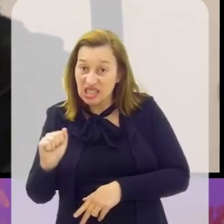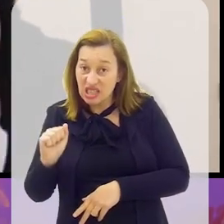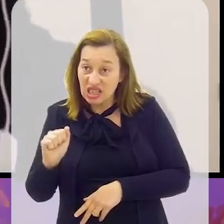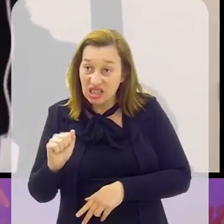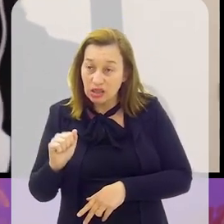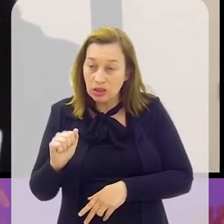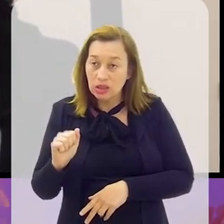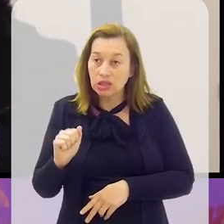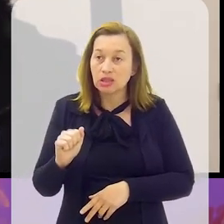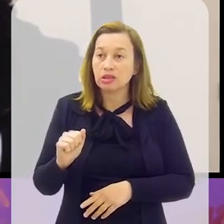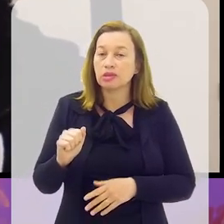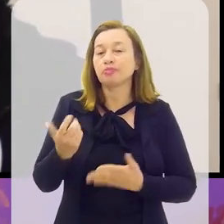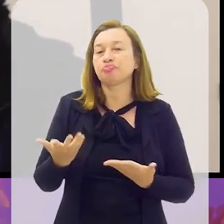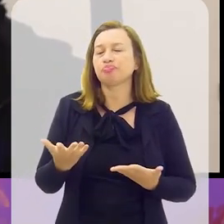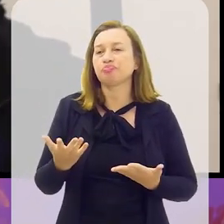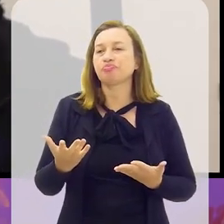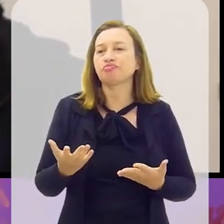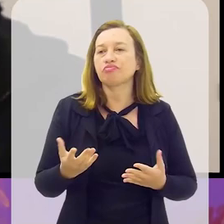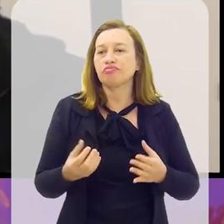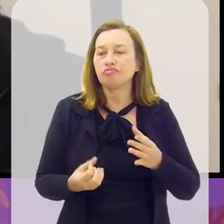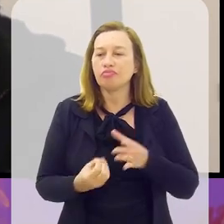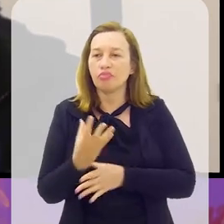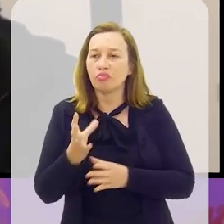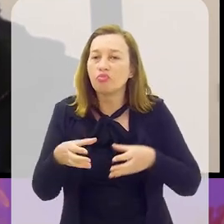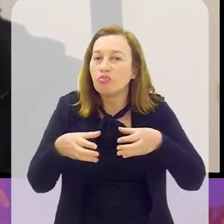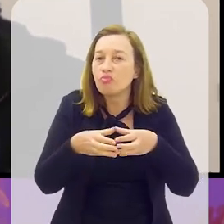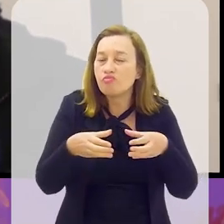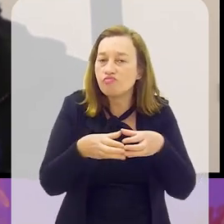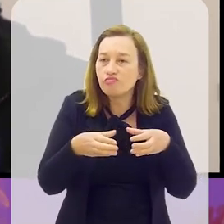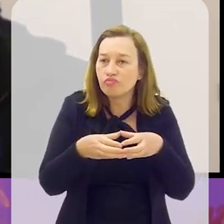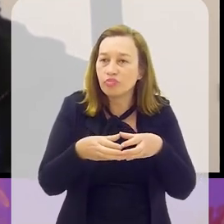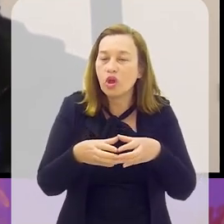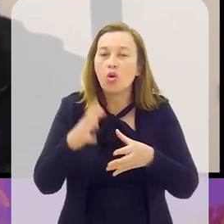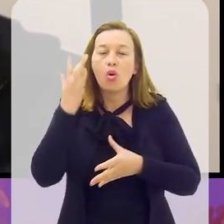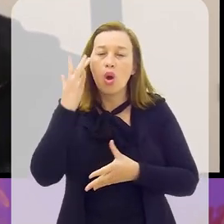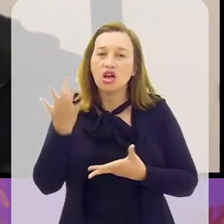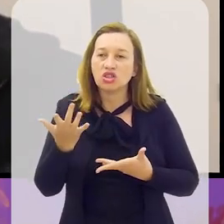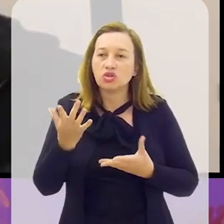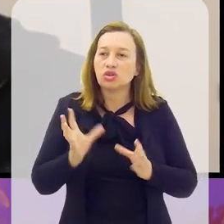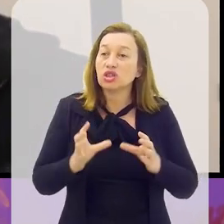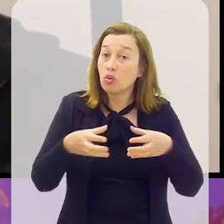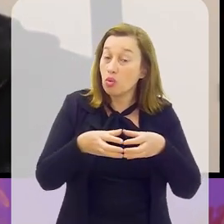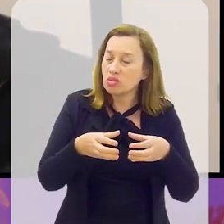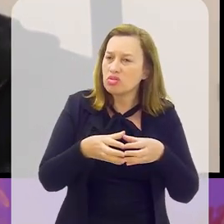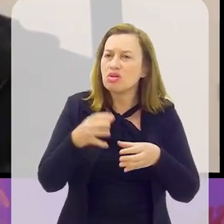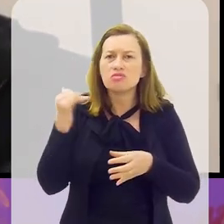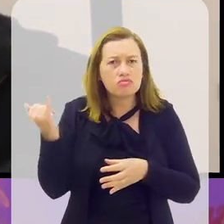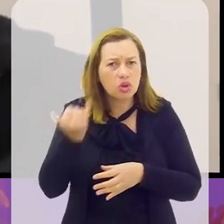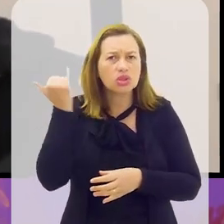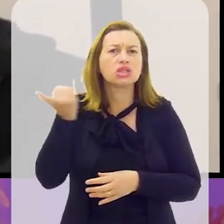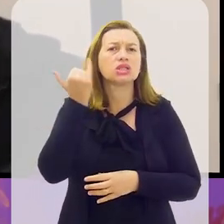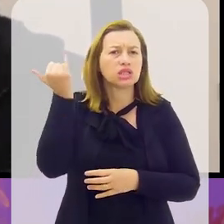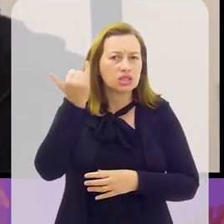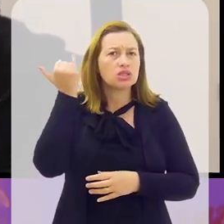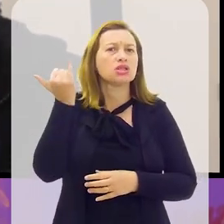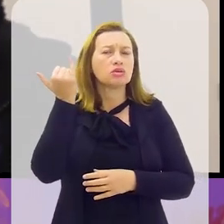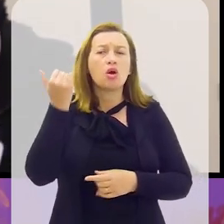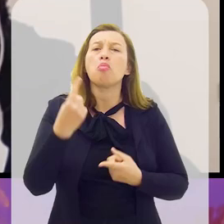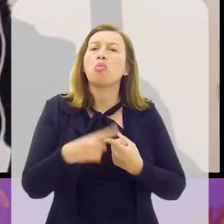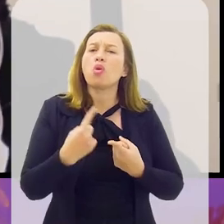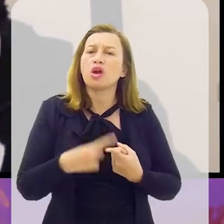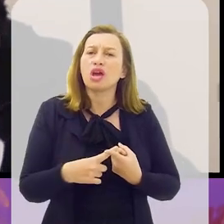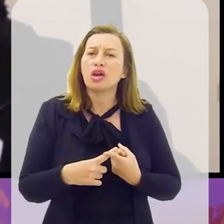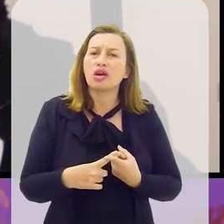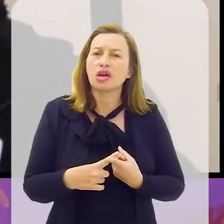é uma das idealizadoras dessa comissão, né? E eu acho que essa comissão é importantíssima,